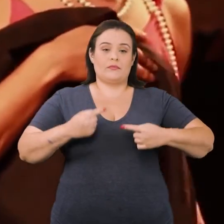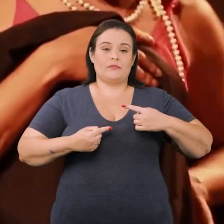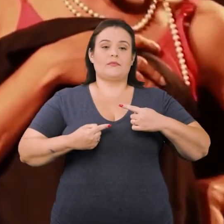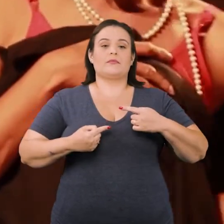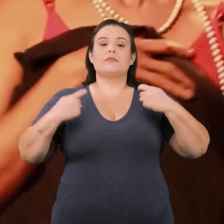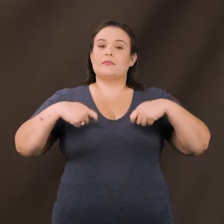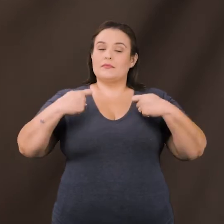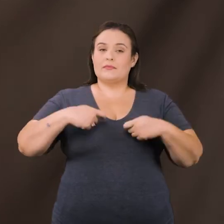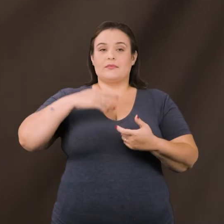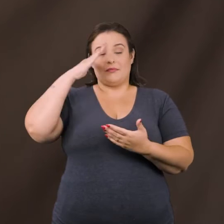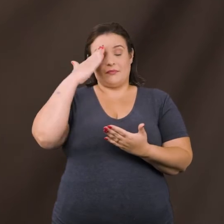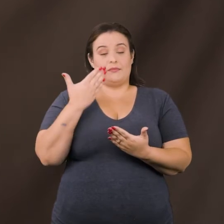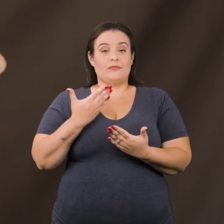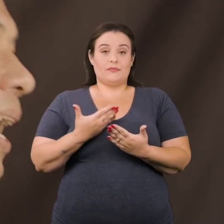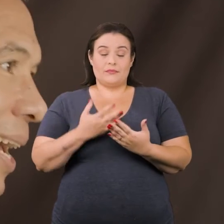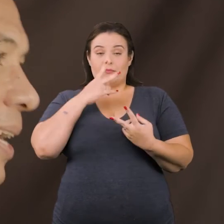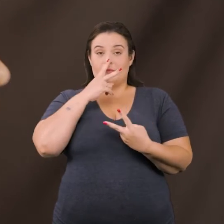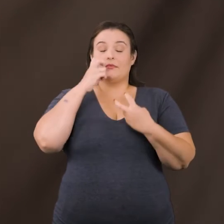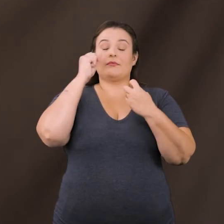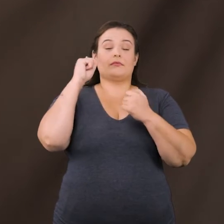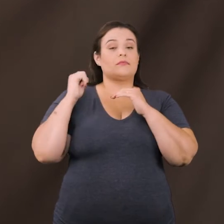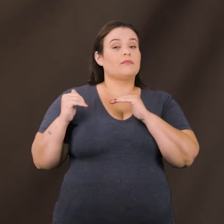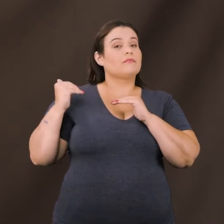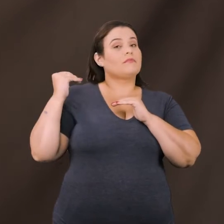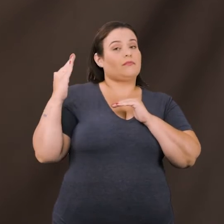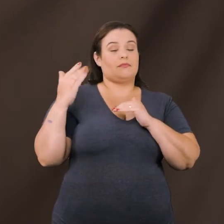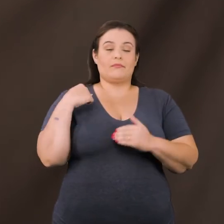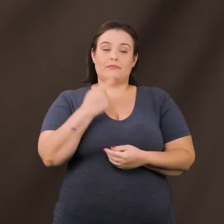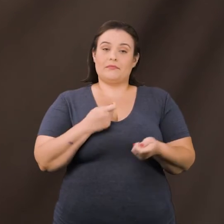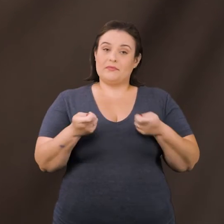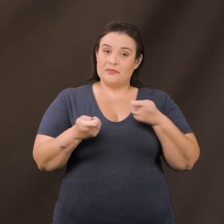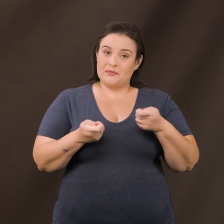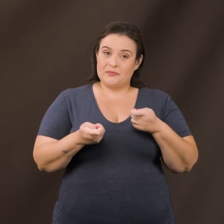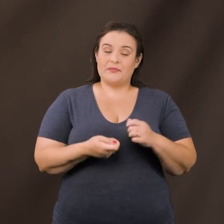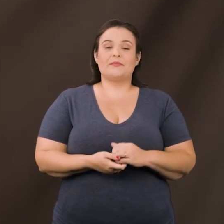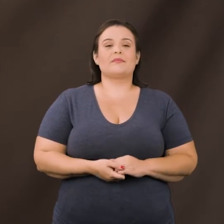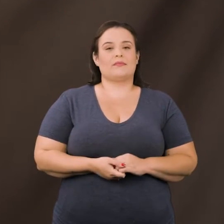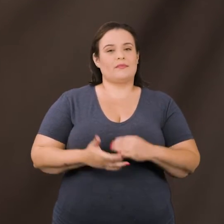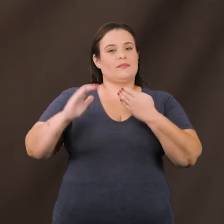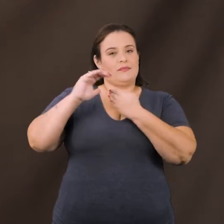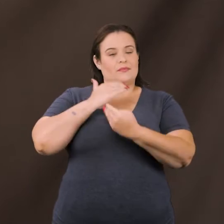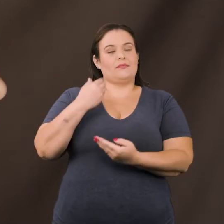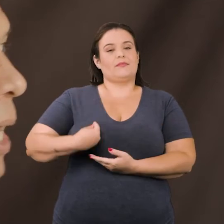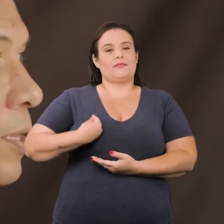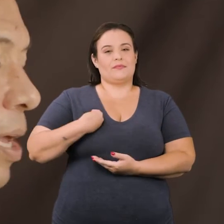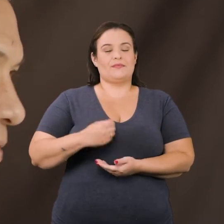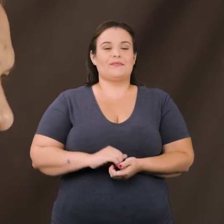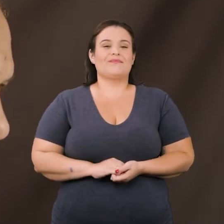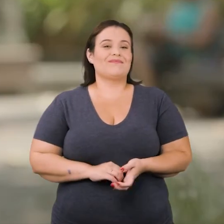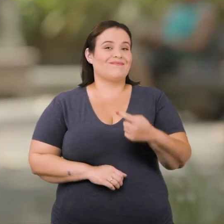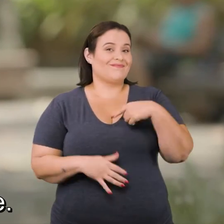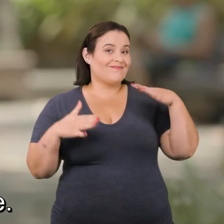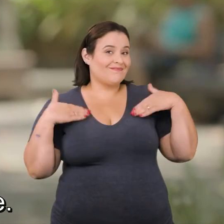política. É preciso acreditar em forças que estão para além do nosso controle, que nos orientam